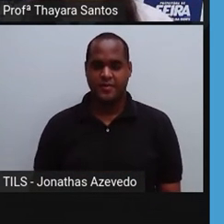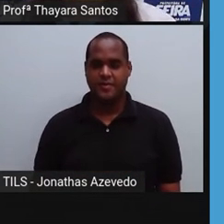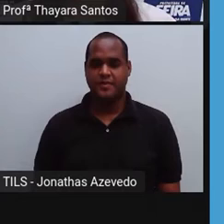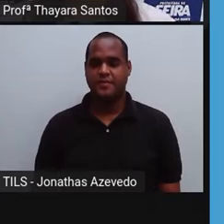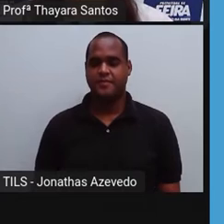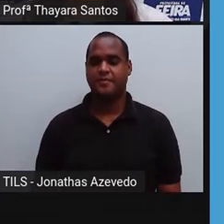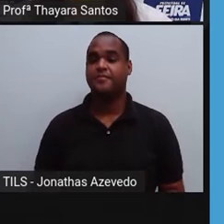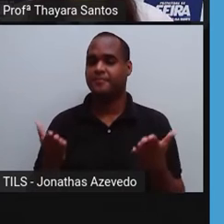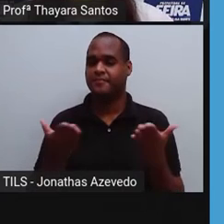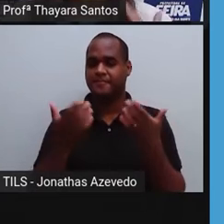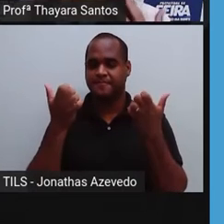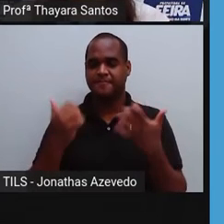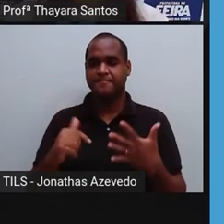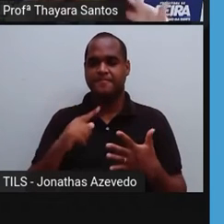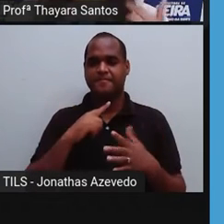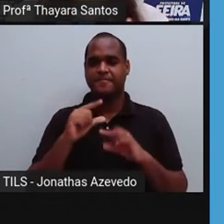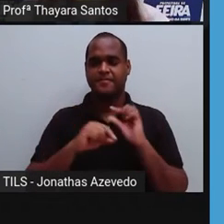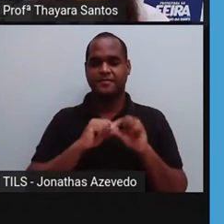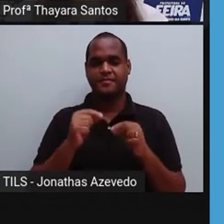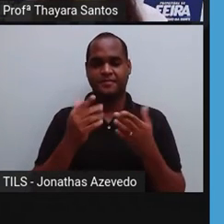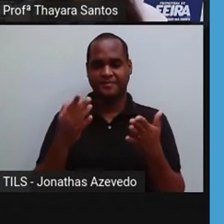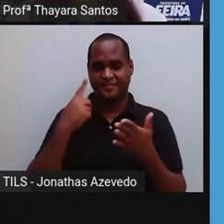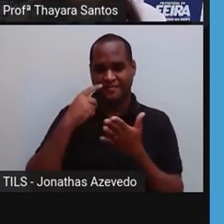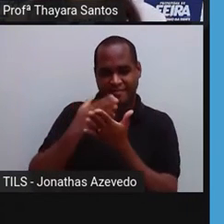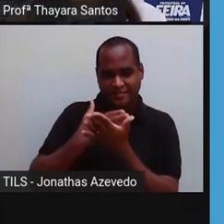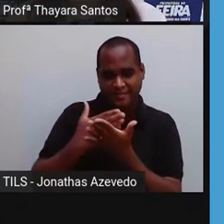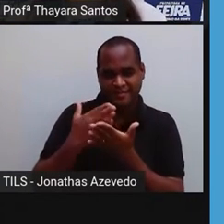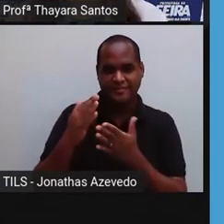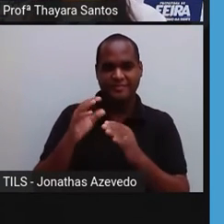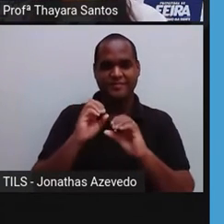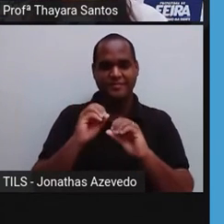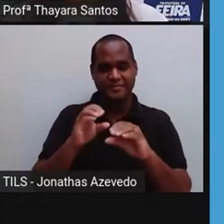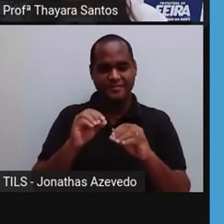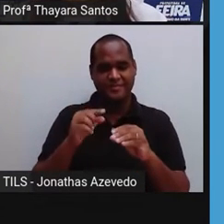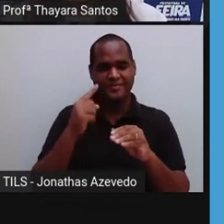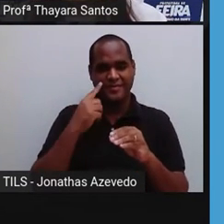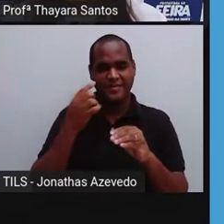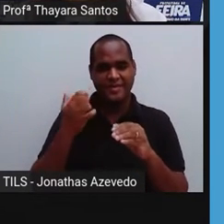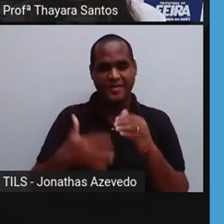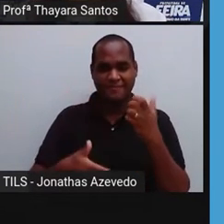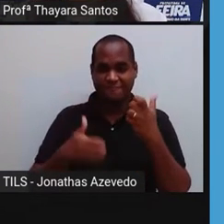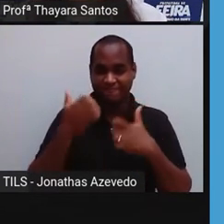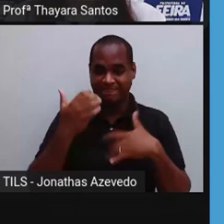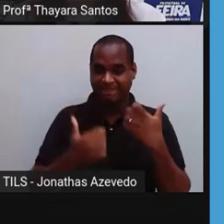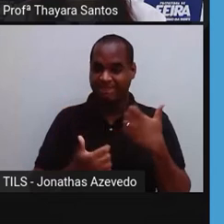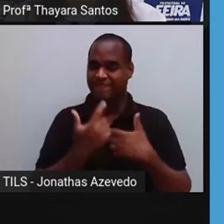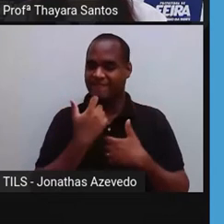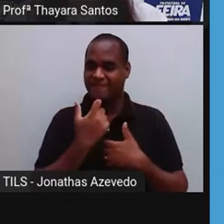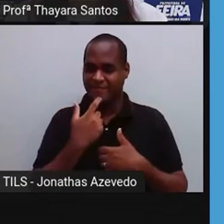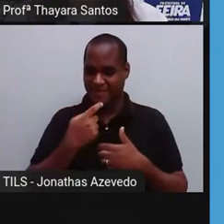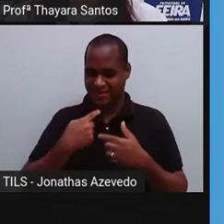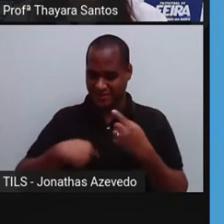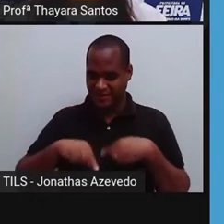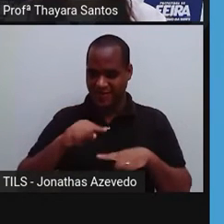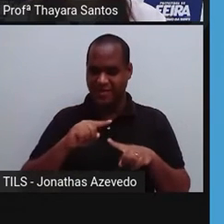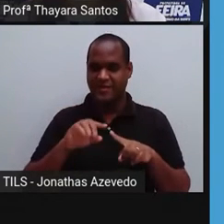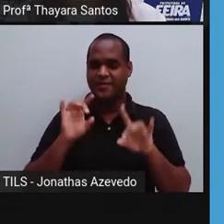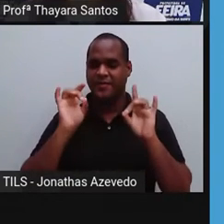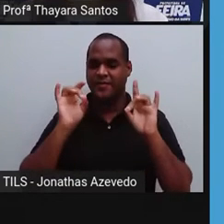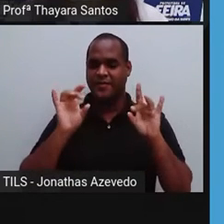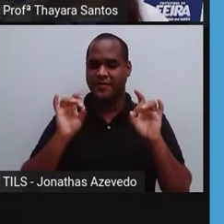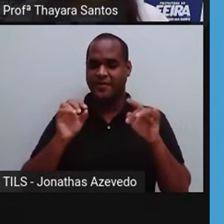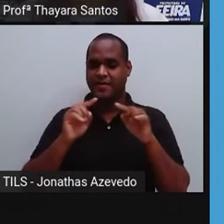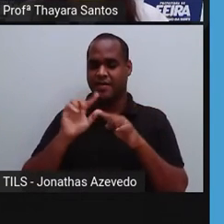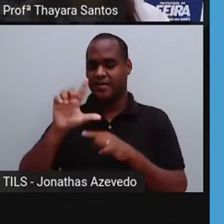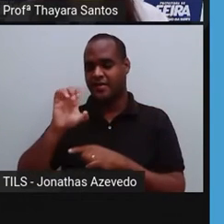Agora, como eu já tinha falado para vocês lá no início da aula, a gente tem um tipo de circulação muito especial, que é a circulação